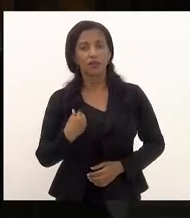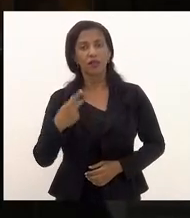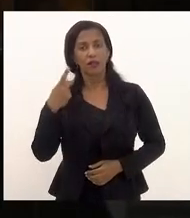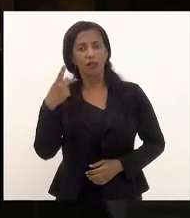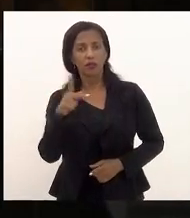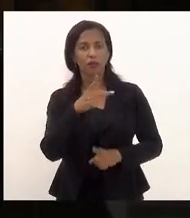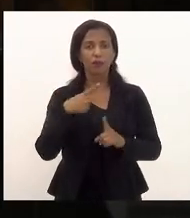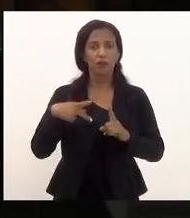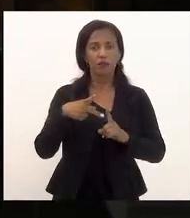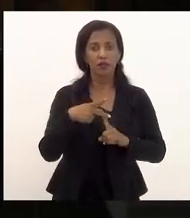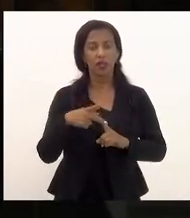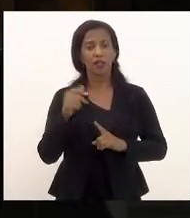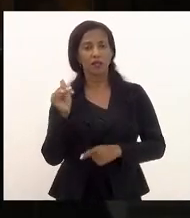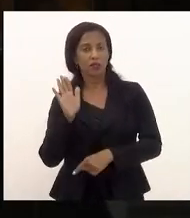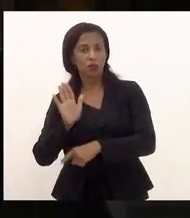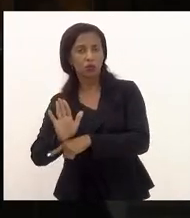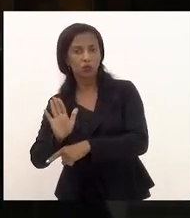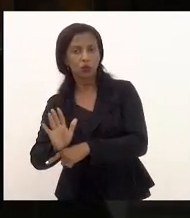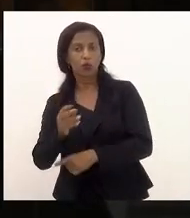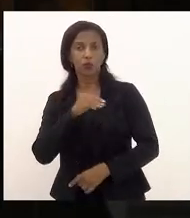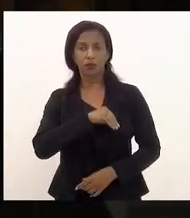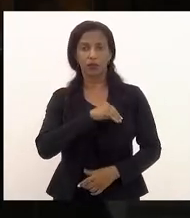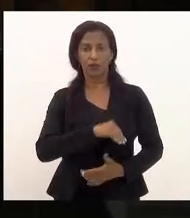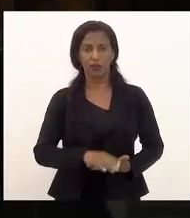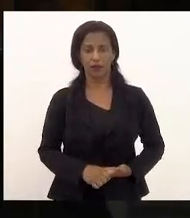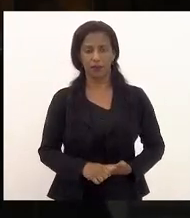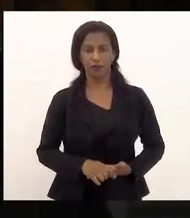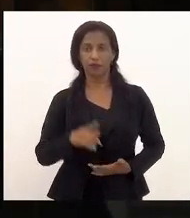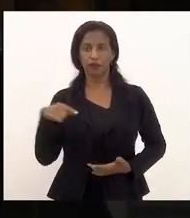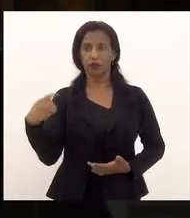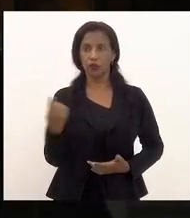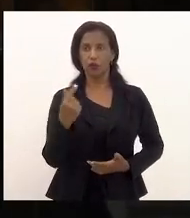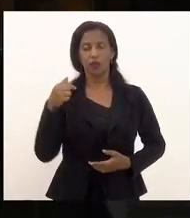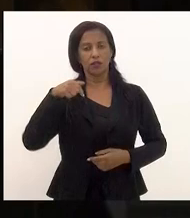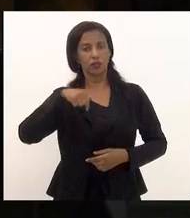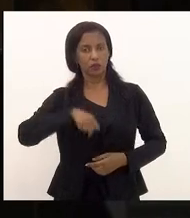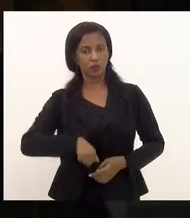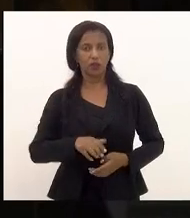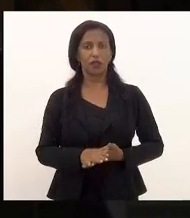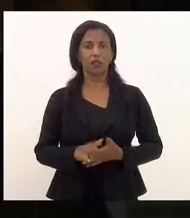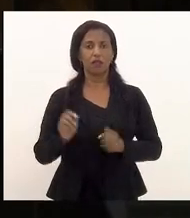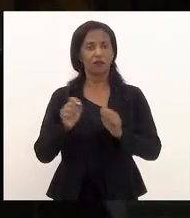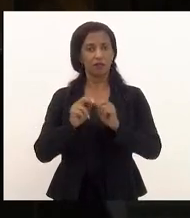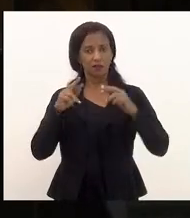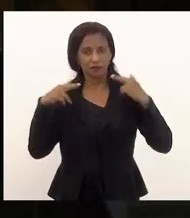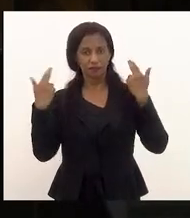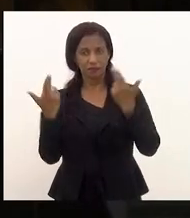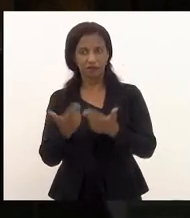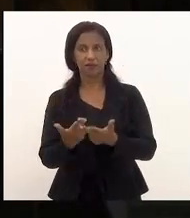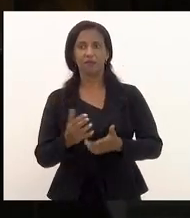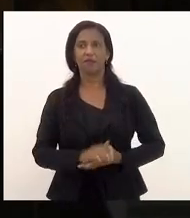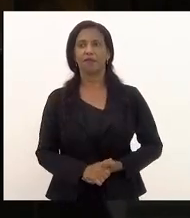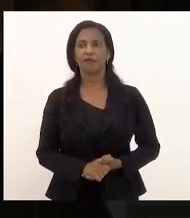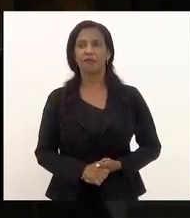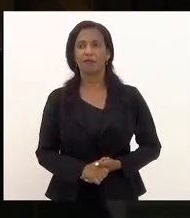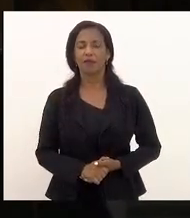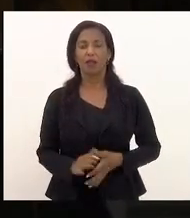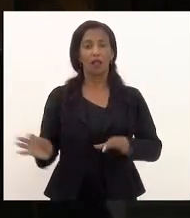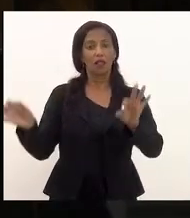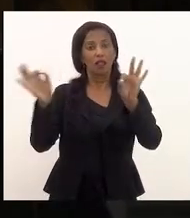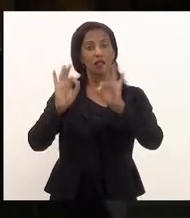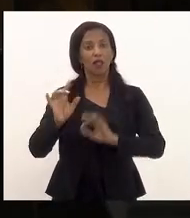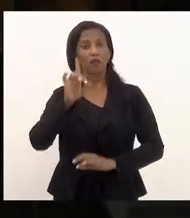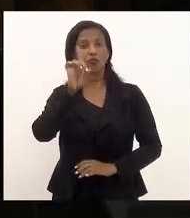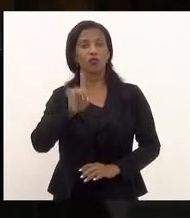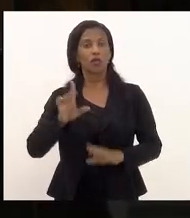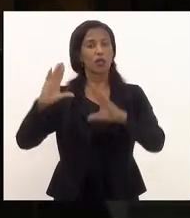previdência a sua contribuição e o seu salário nós estamos fazendo isso na assembleia e mais uma vez afirmo nenhum direito